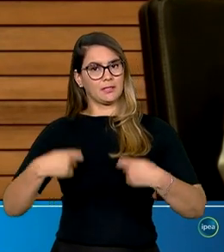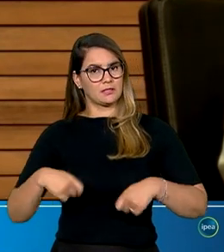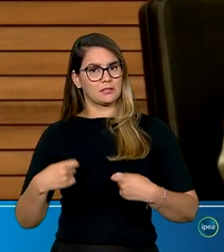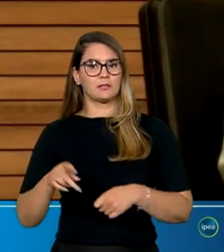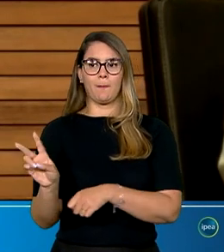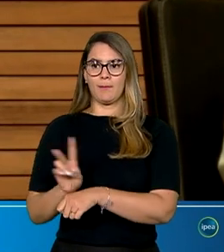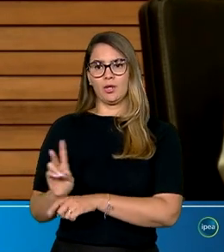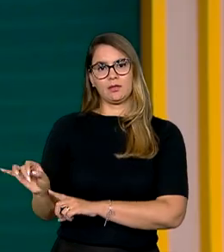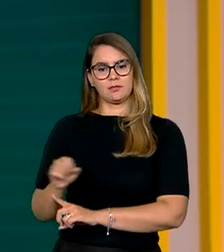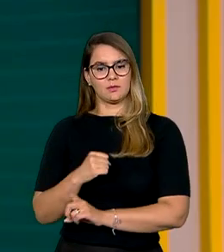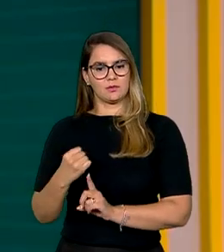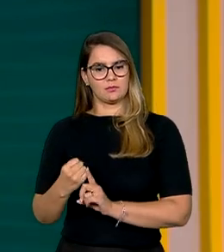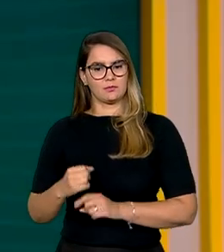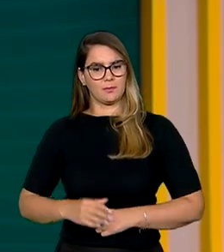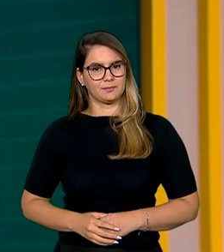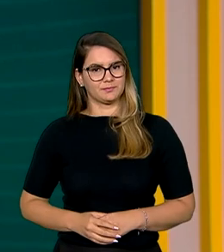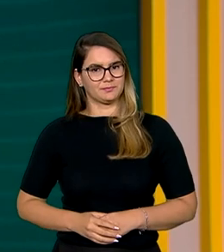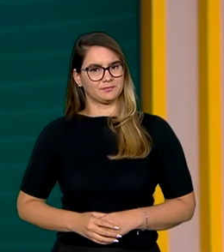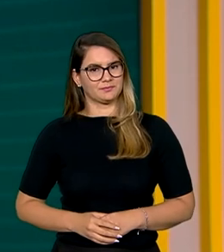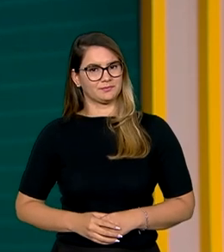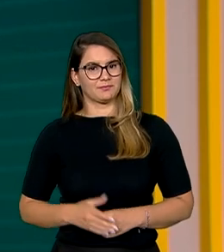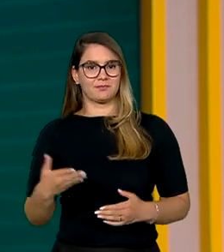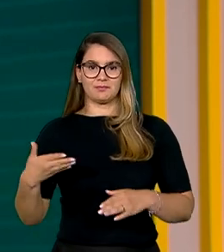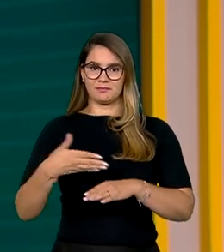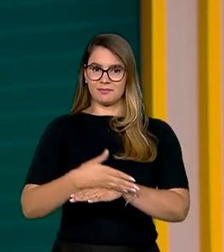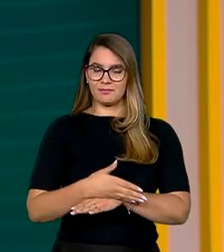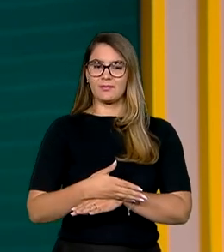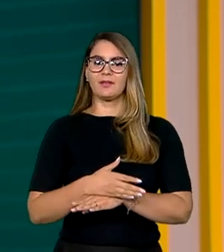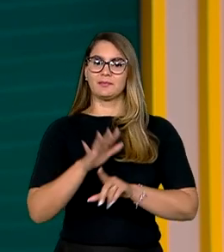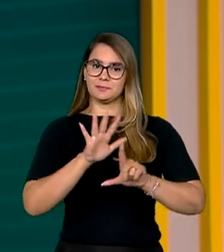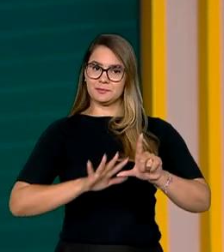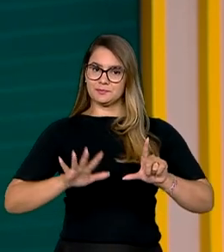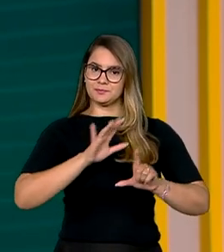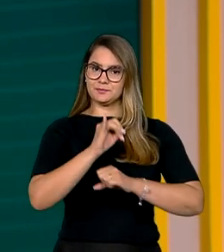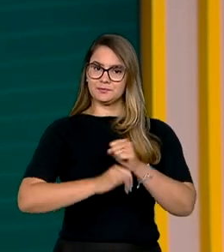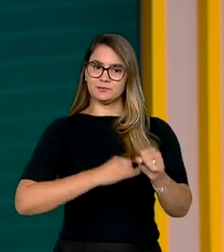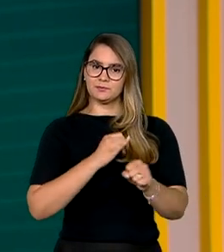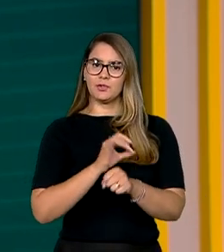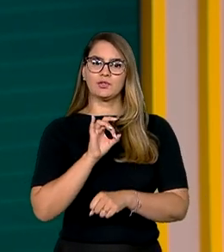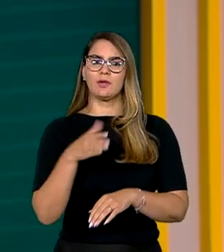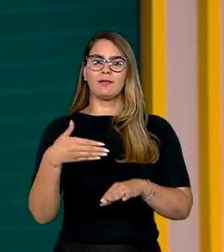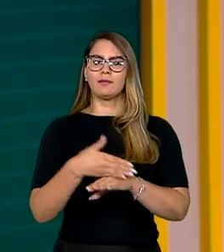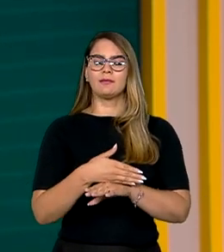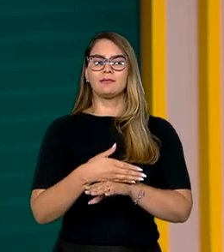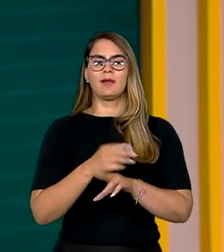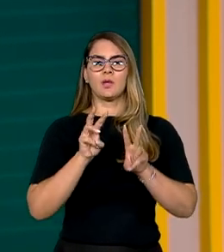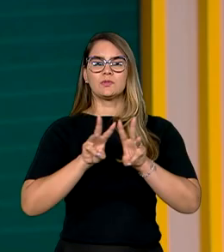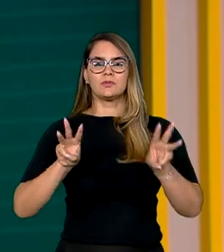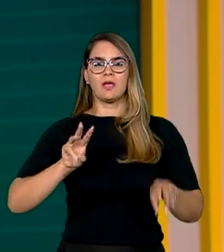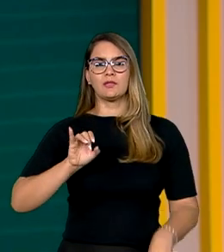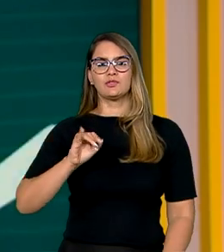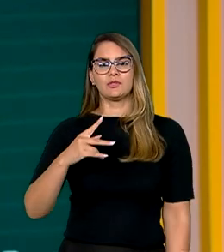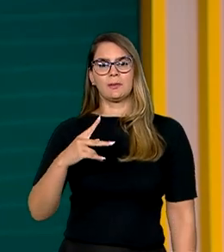da proteção social. E para acessar o portal do Beneficiômetro pela internet, é só entrar na página do IPEA